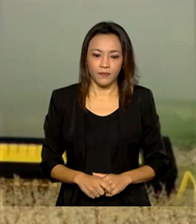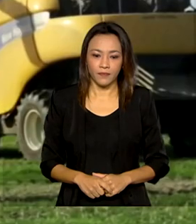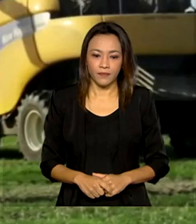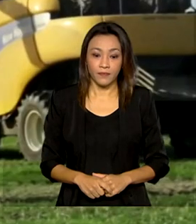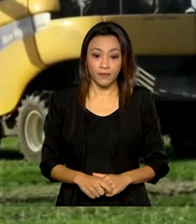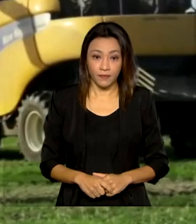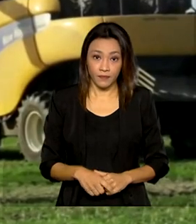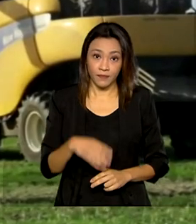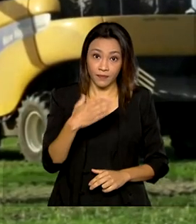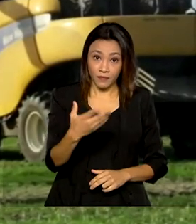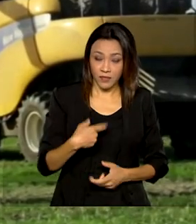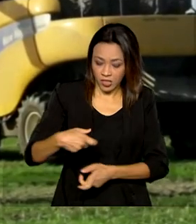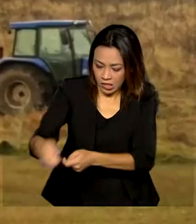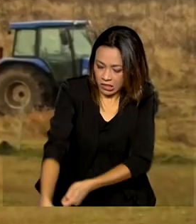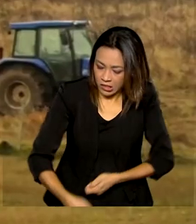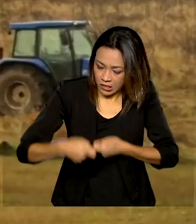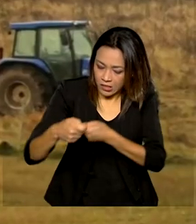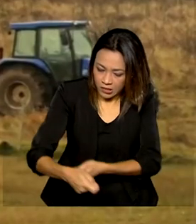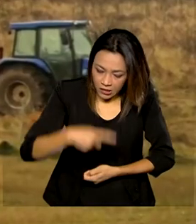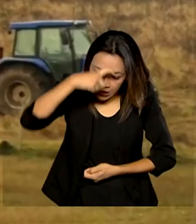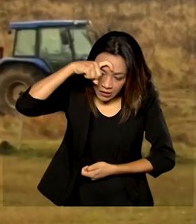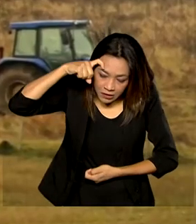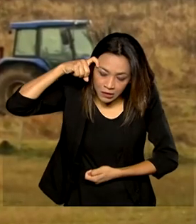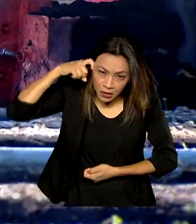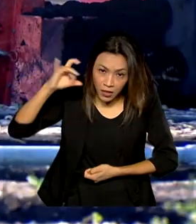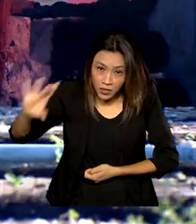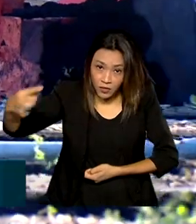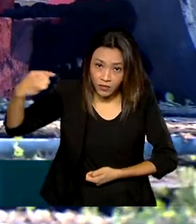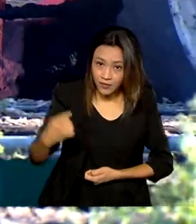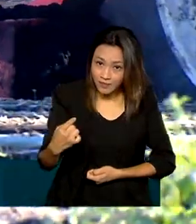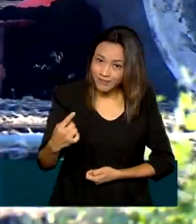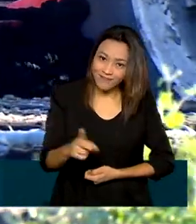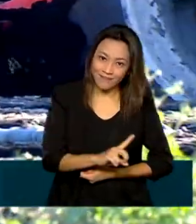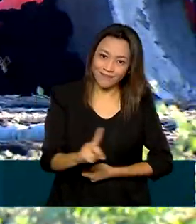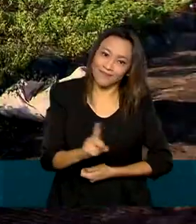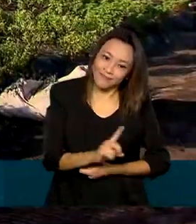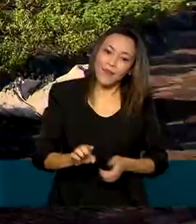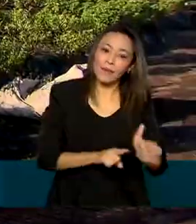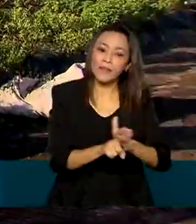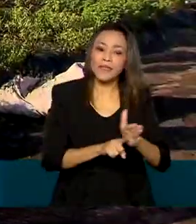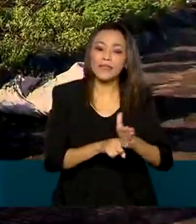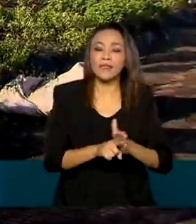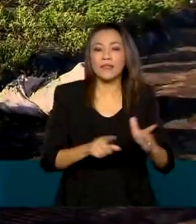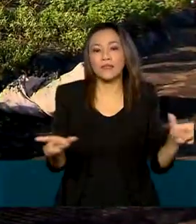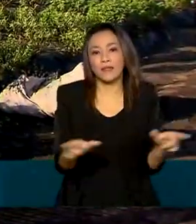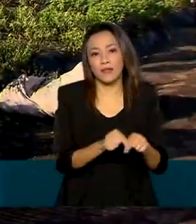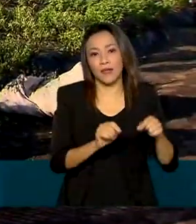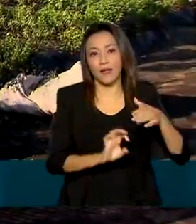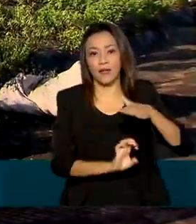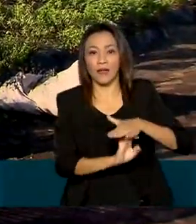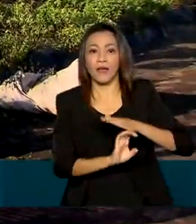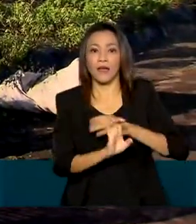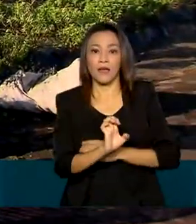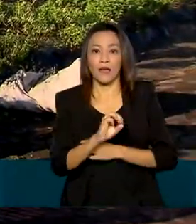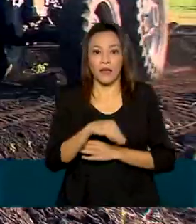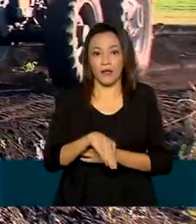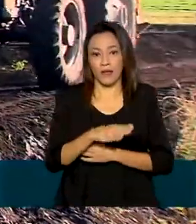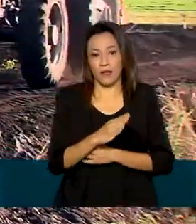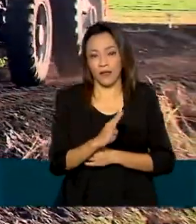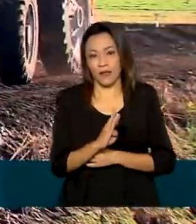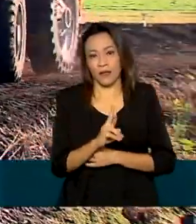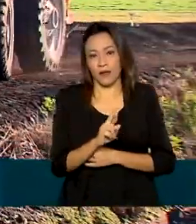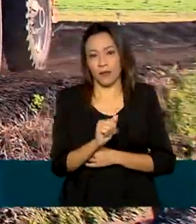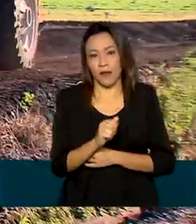Nem só de enxada e suor depende o trabalhador do campo. Levantamento da Embrapa, a empresa brasileira de pesquisa agropecuária,